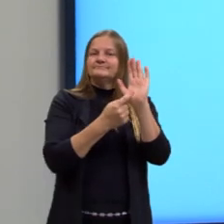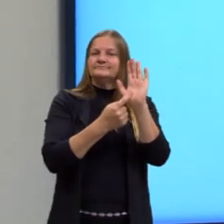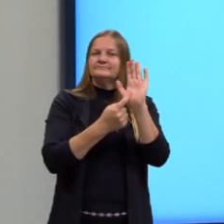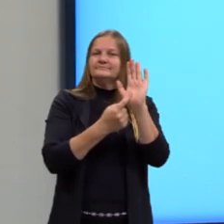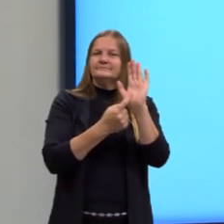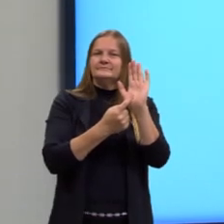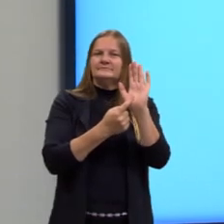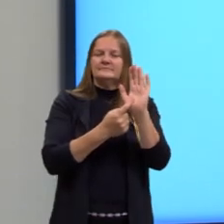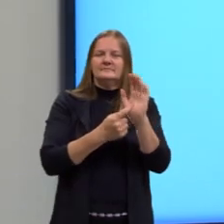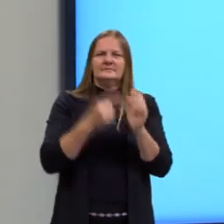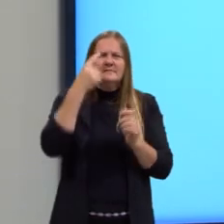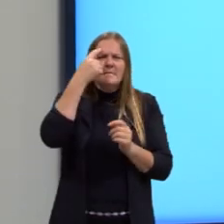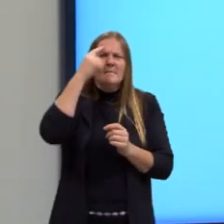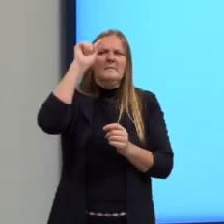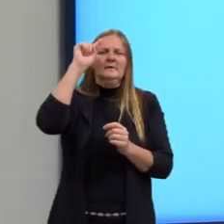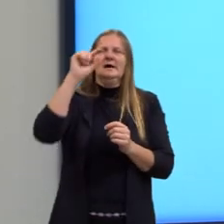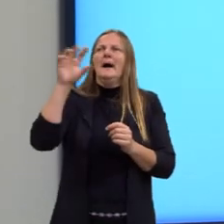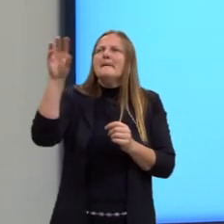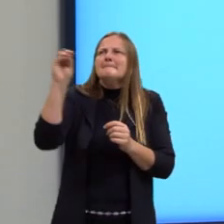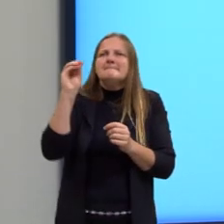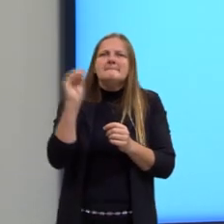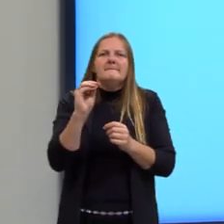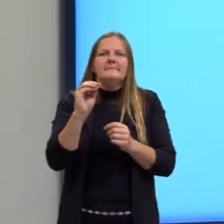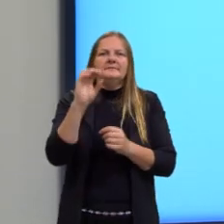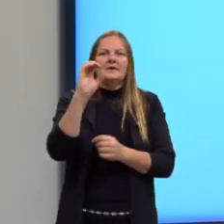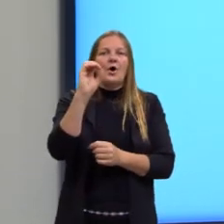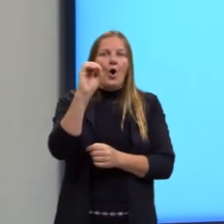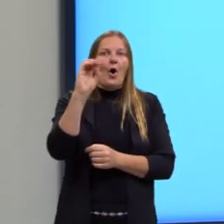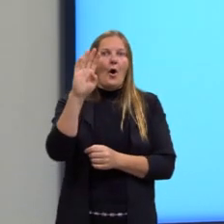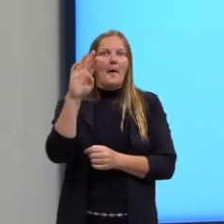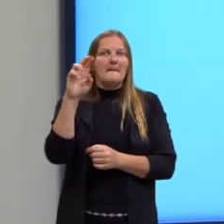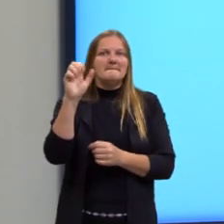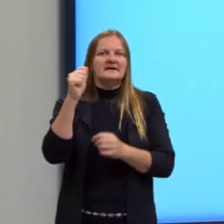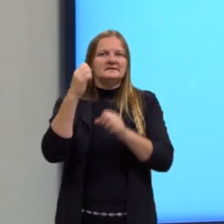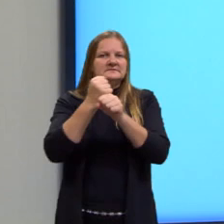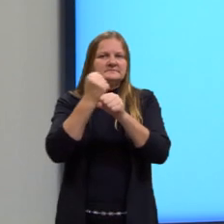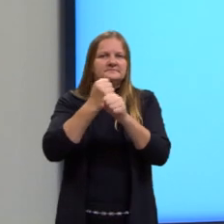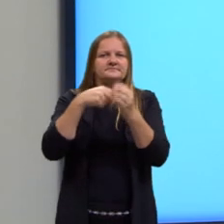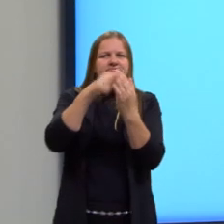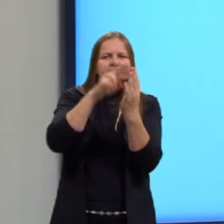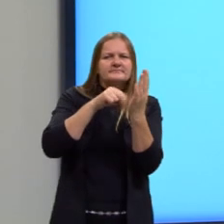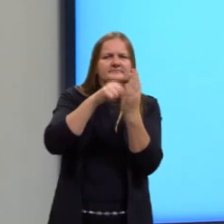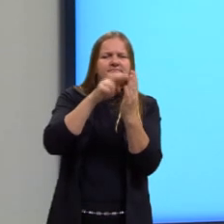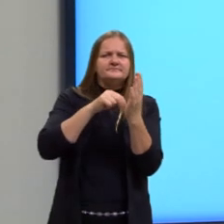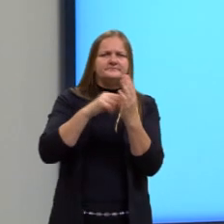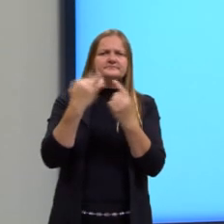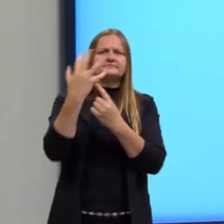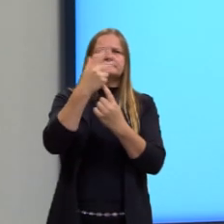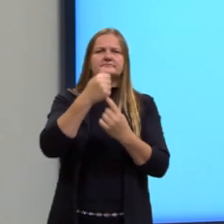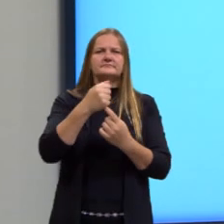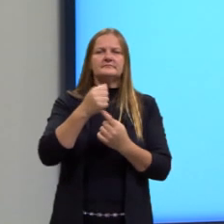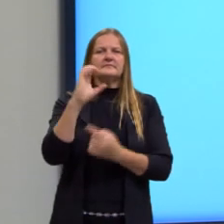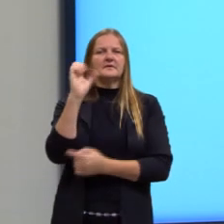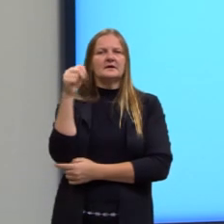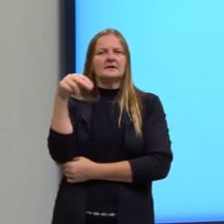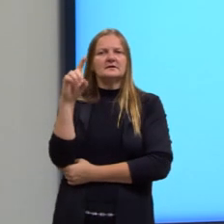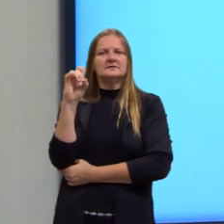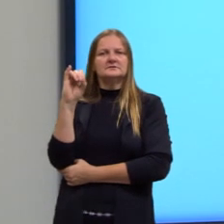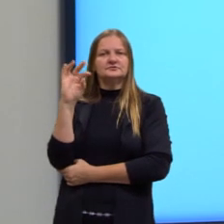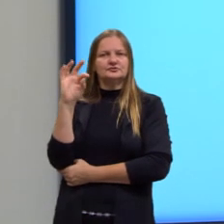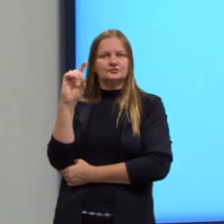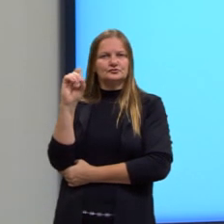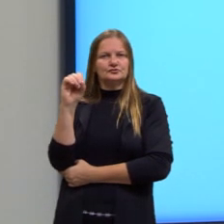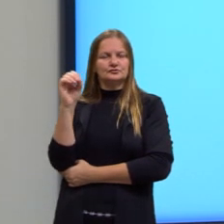aquela ideia de peguei uma obra que é lá um quadro do artista expressionista Cândido Portinari. Peguei